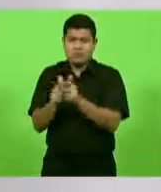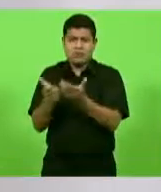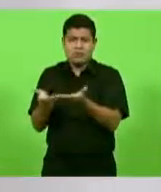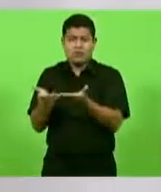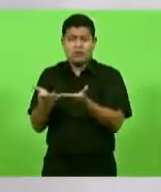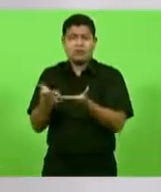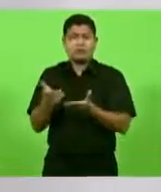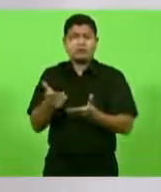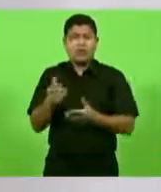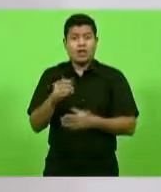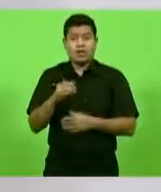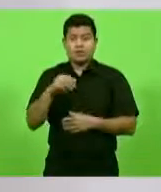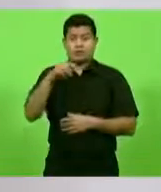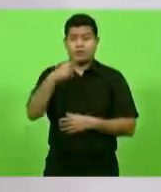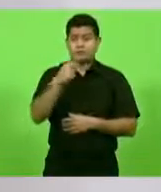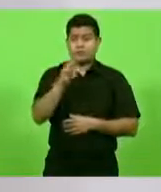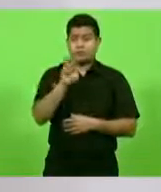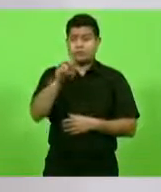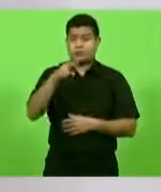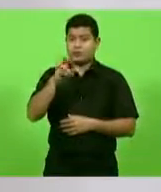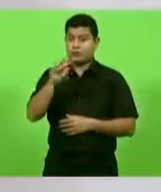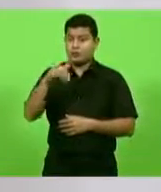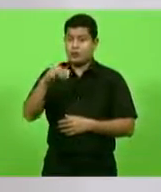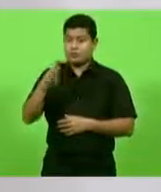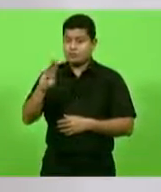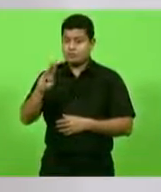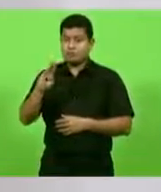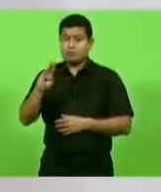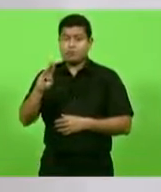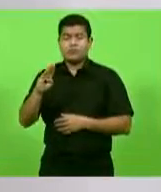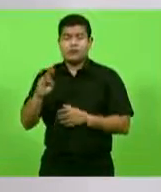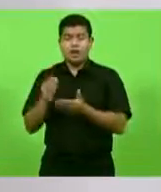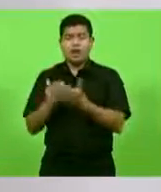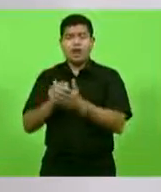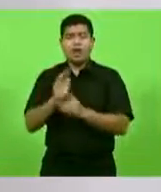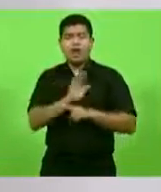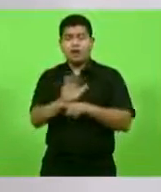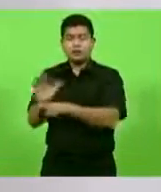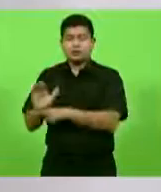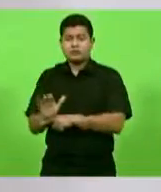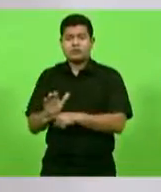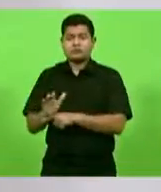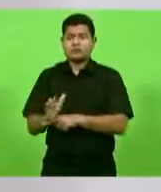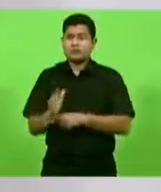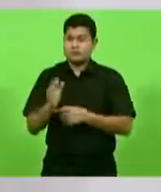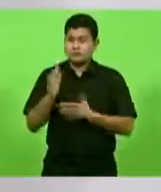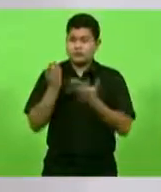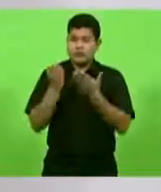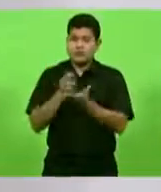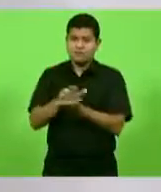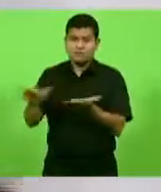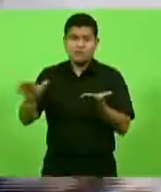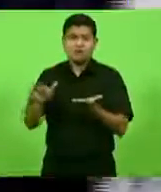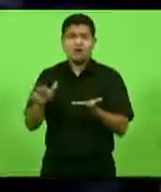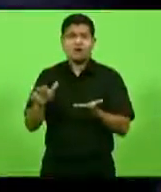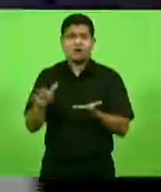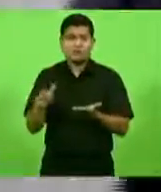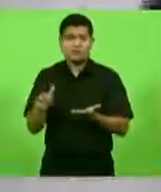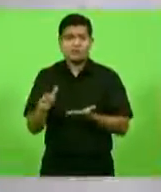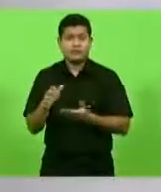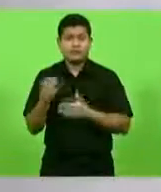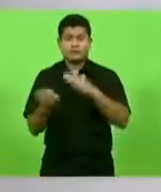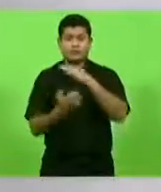nível nacional ajudou a salvar muitas empresas, a tirar da UTI porque o Covid